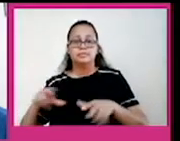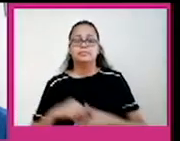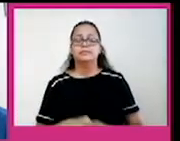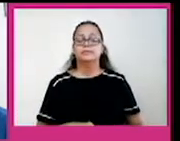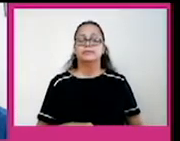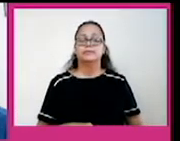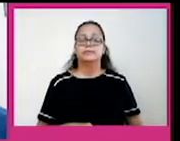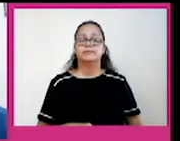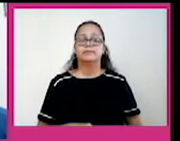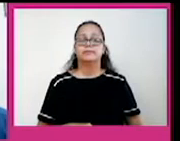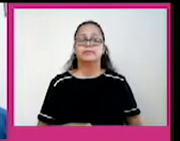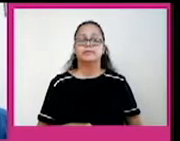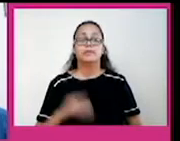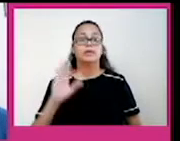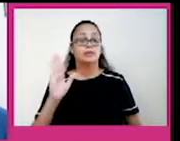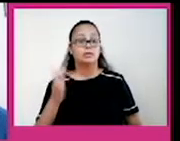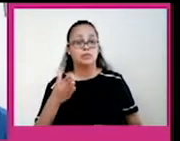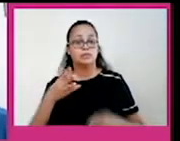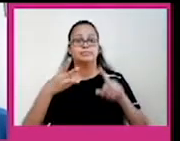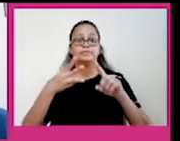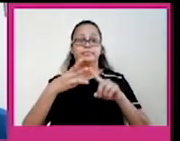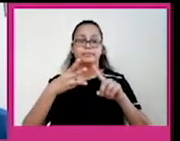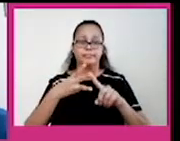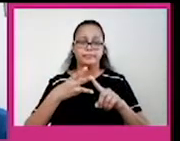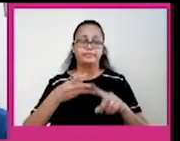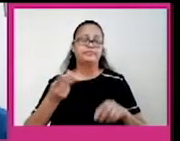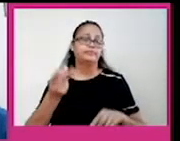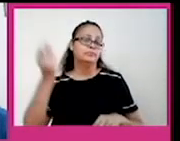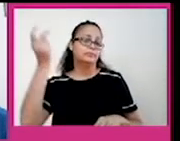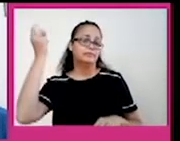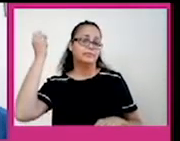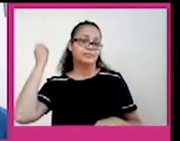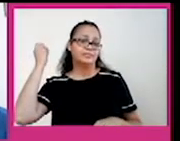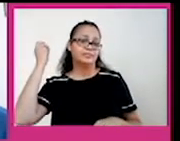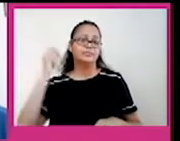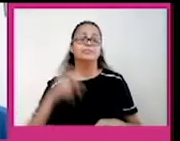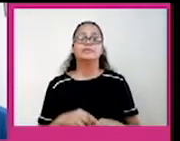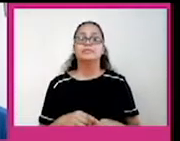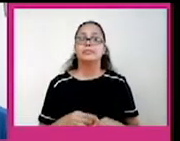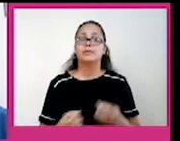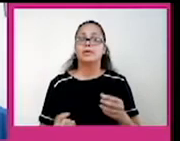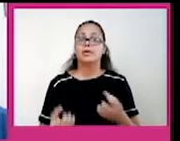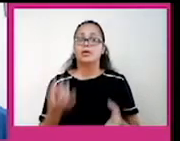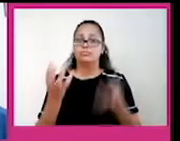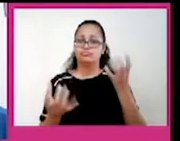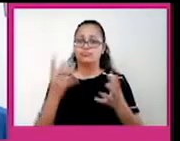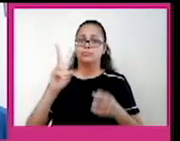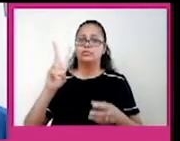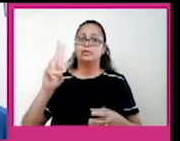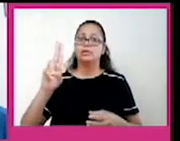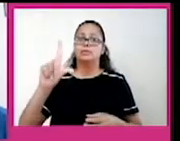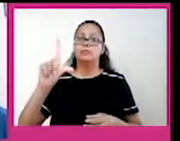recente. Já as Pequenas Antilhas, elas são mais antigas, geradas por atividade vulcânica, com ilhas que integram